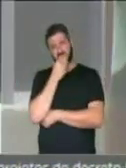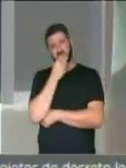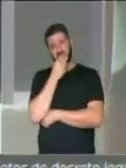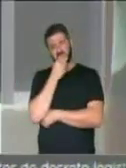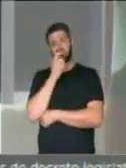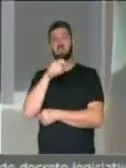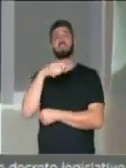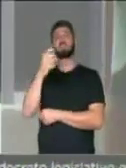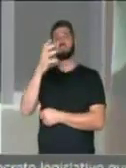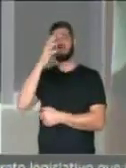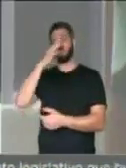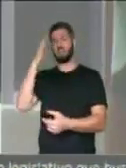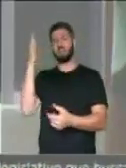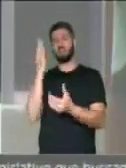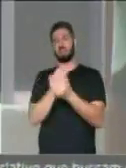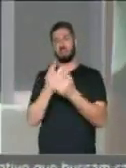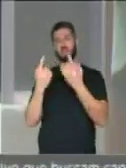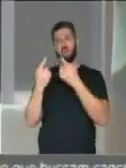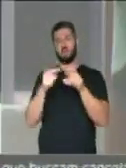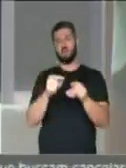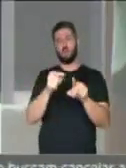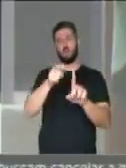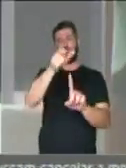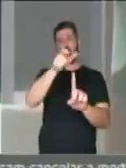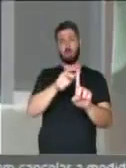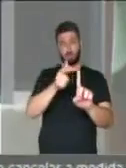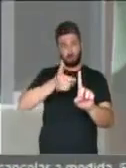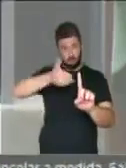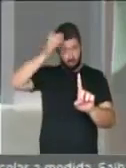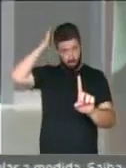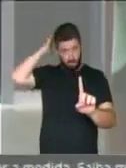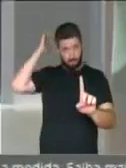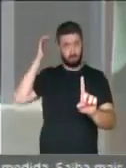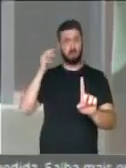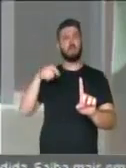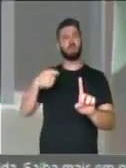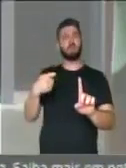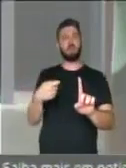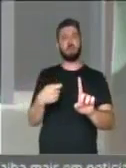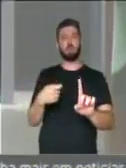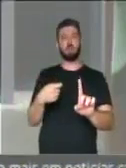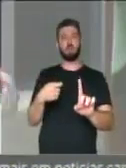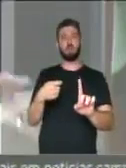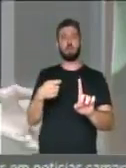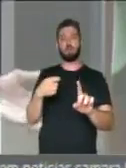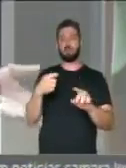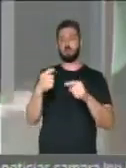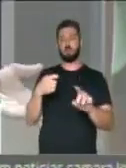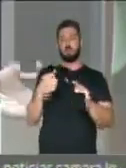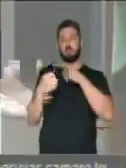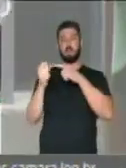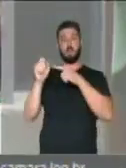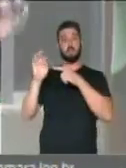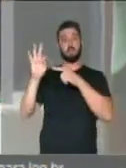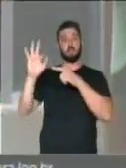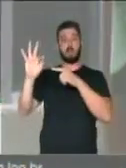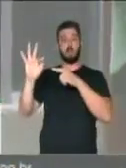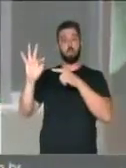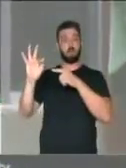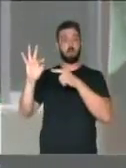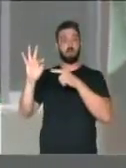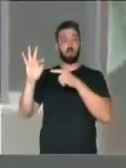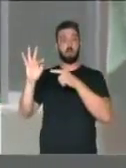fez a denúncia de Michel Temer foi o STF, foi o